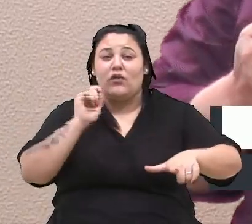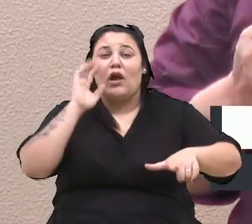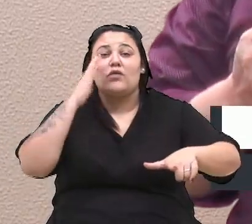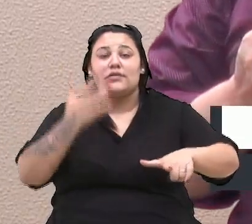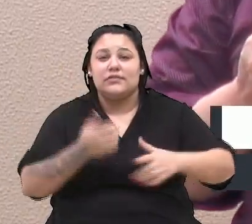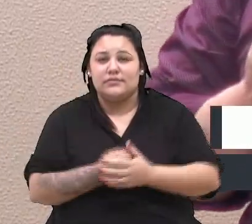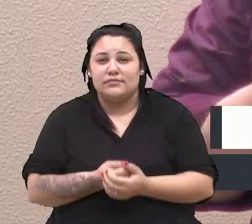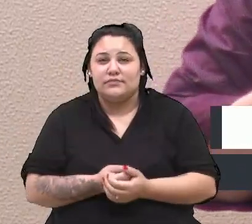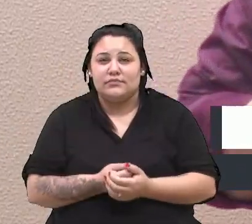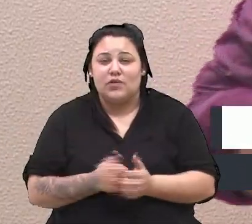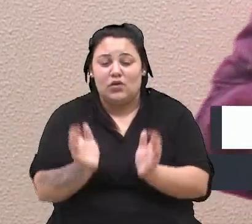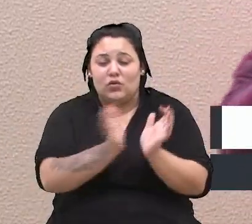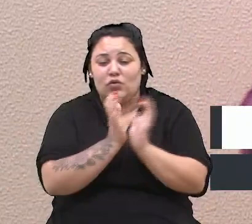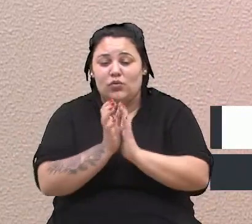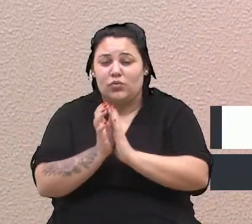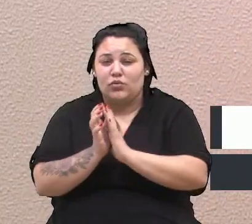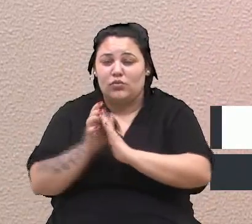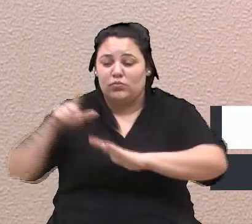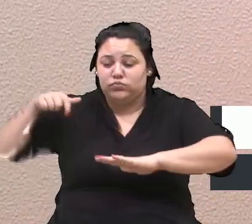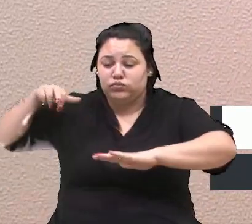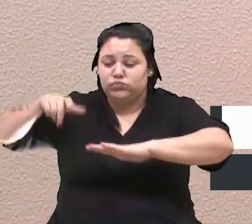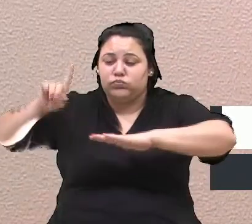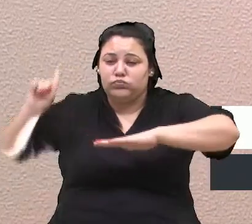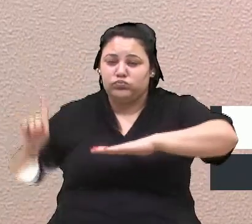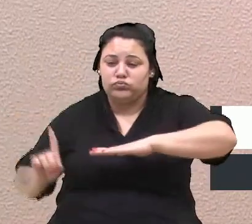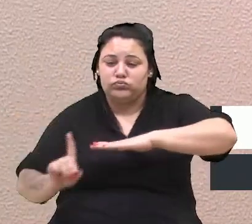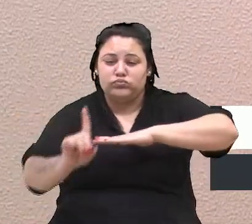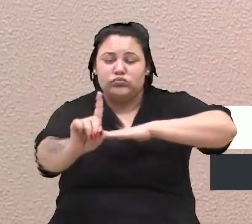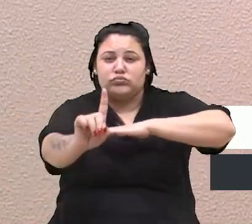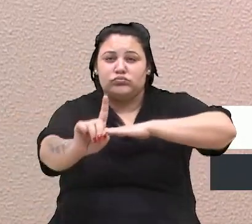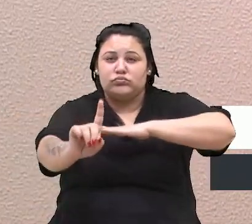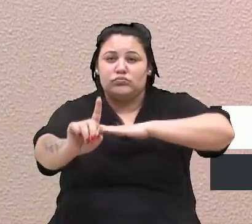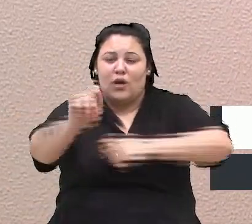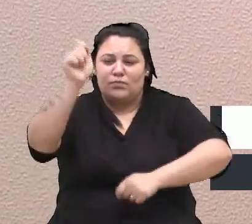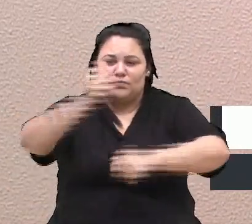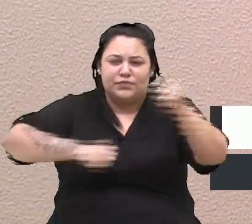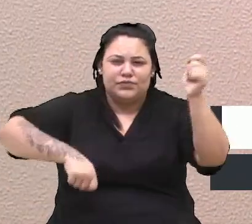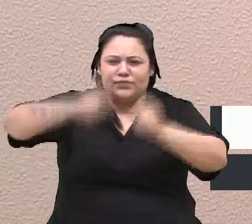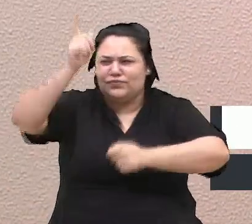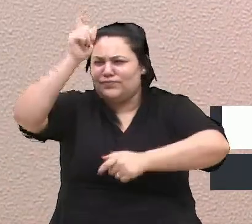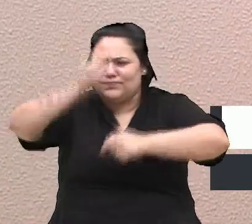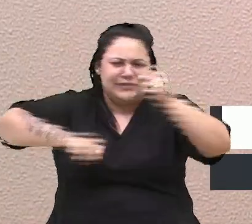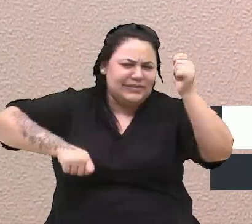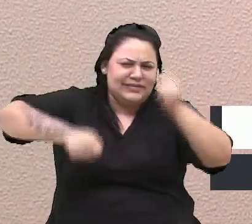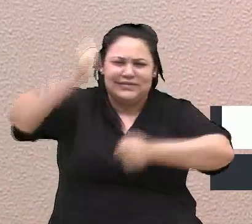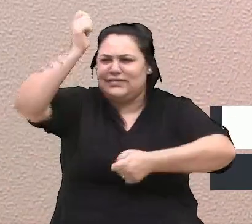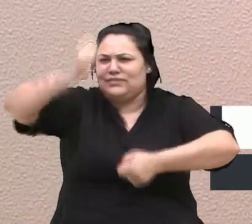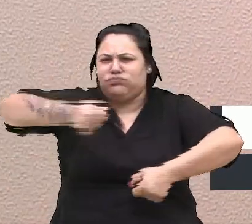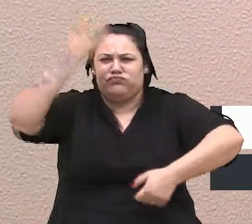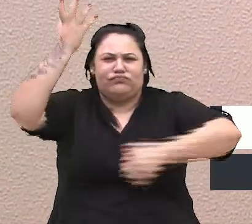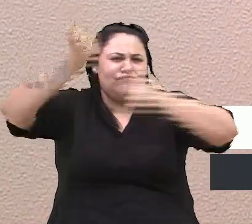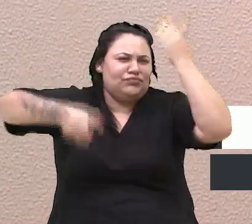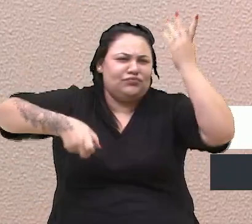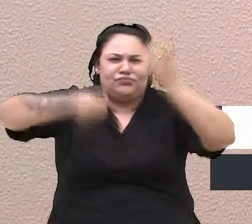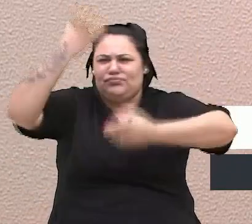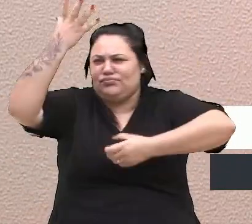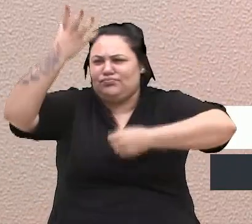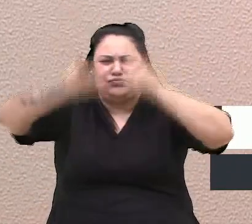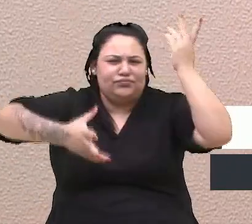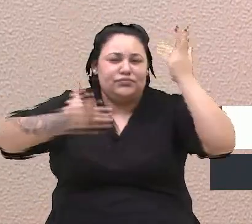O time estava entrando e o foguetório pegou ali, né, porque é normal. E o que aconteceu?